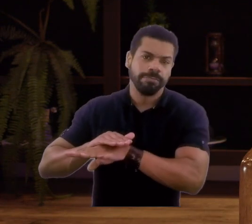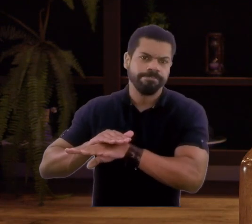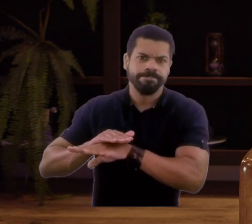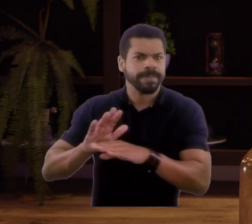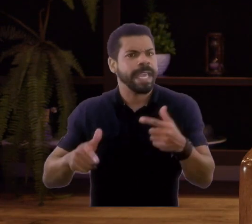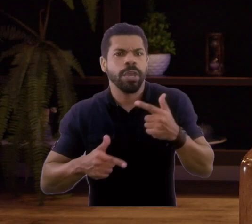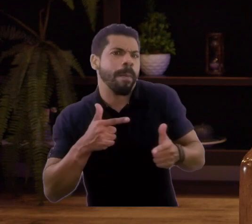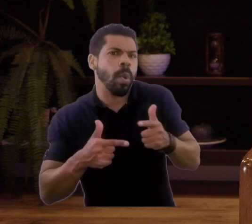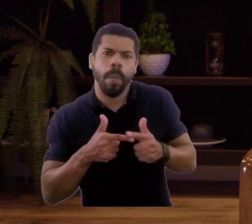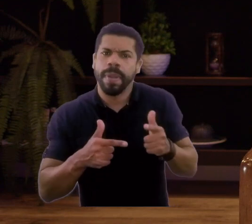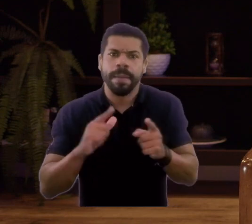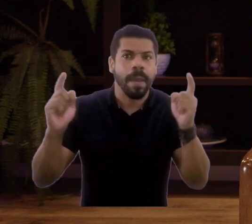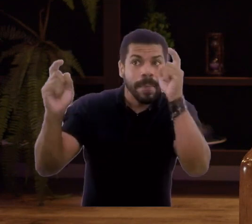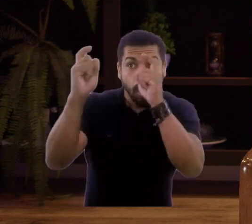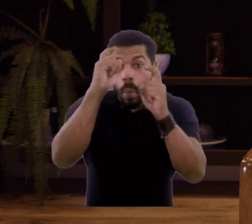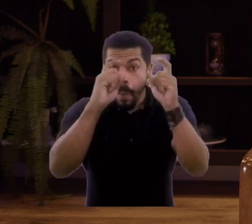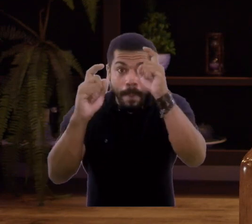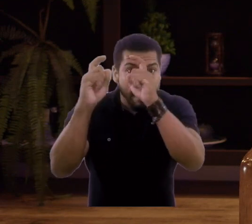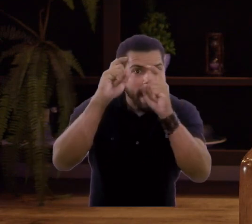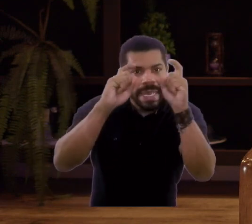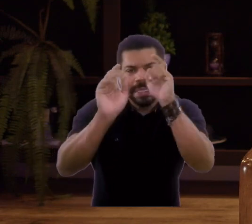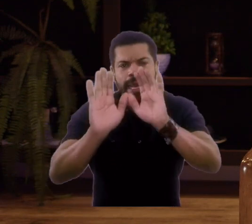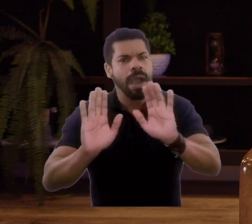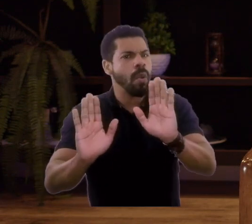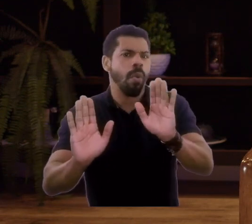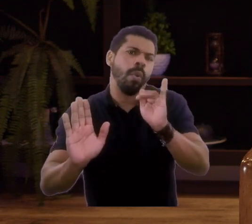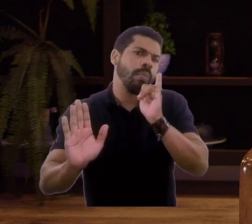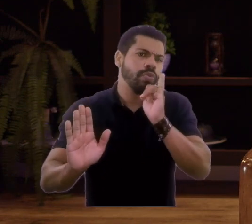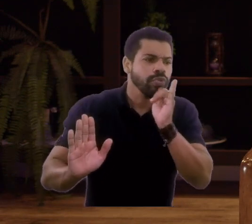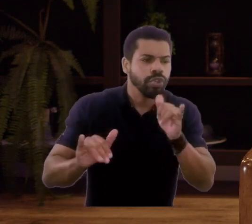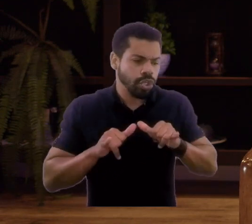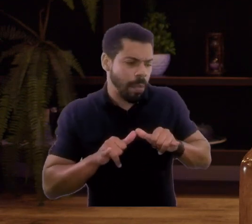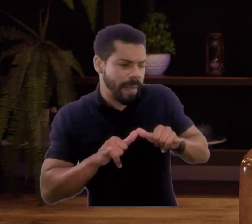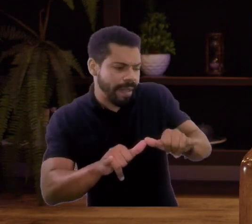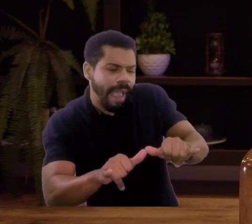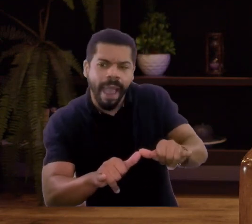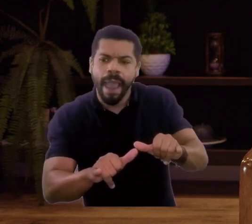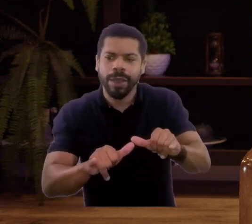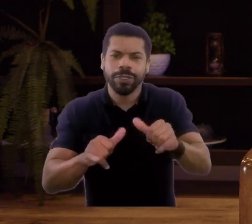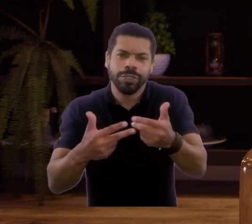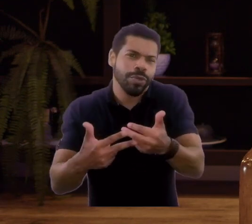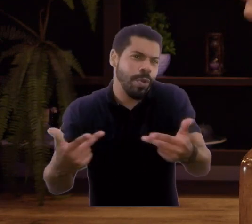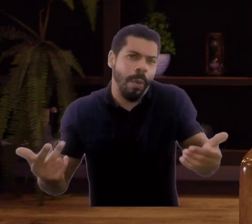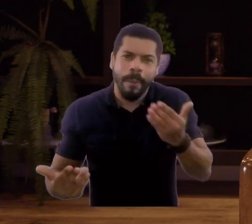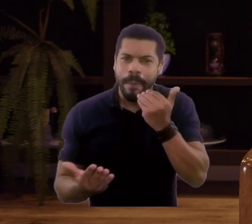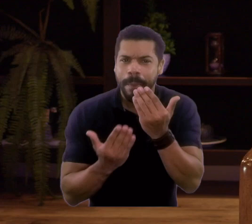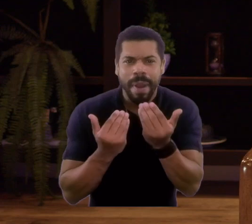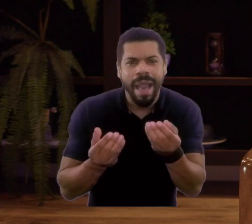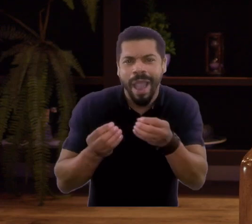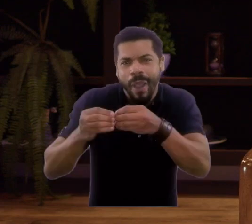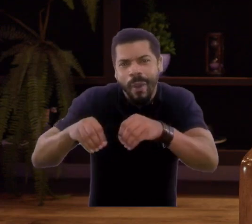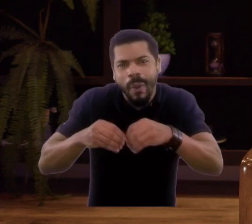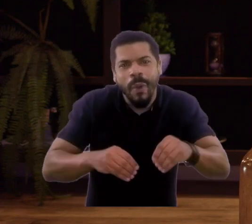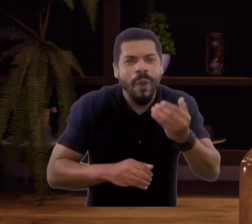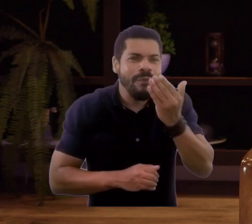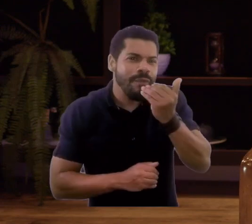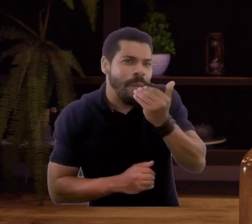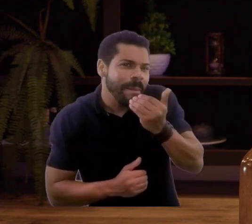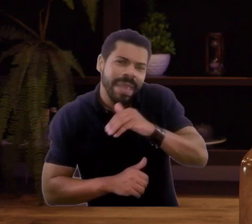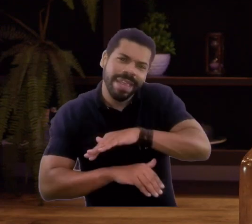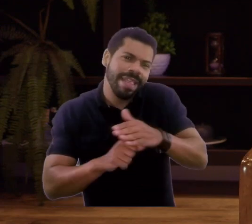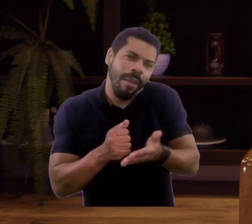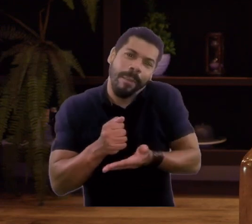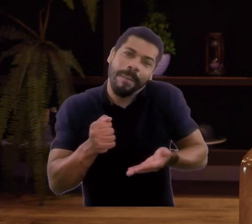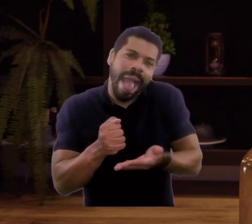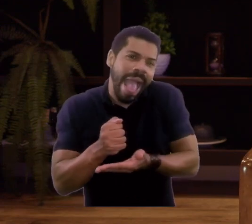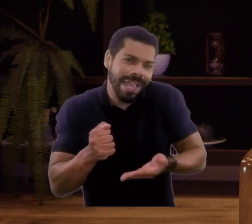de vida sem me prejudicar, sem perder as condições de fazer o mercado, comprar verdura, comprar ovo,